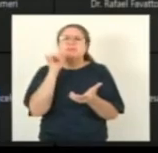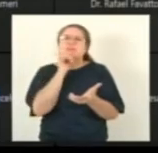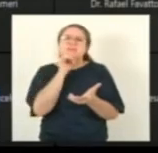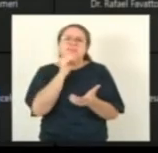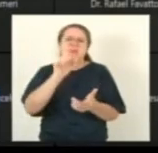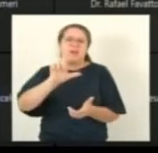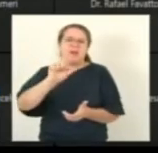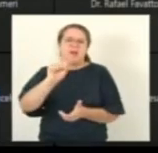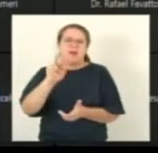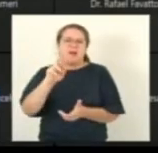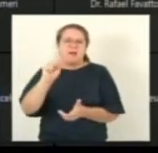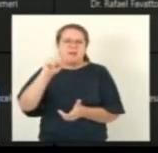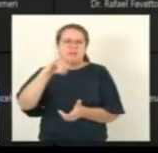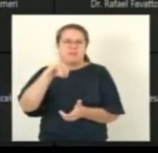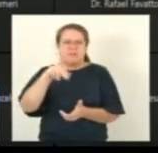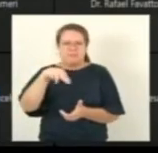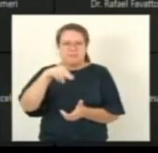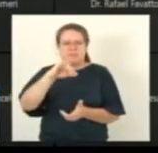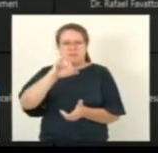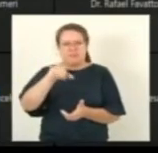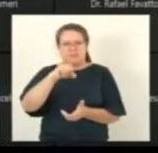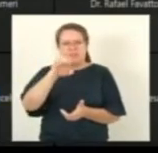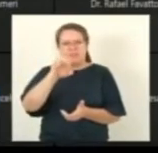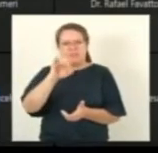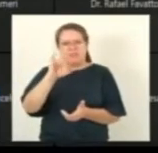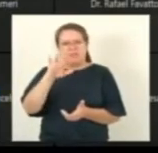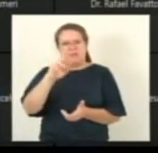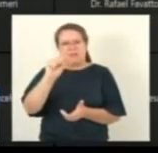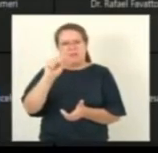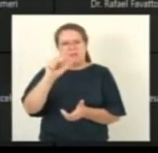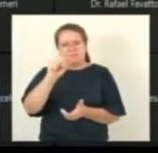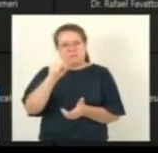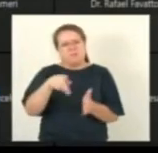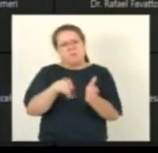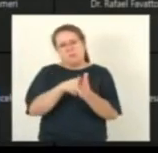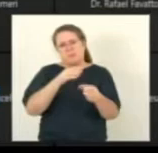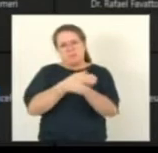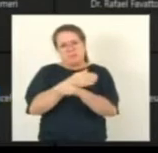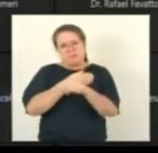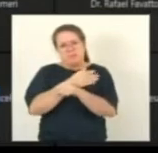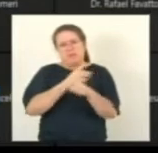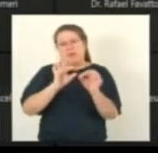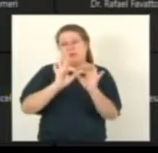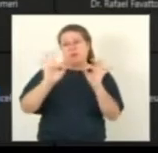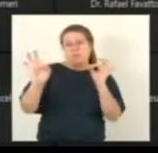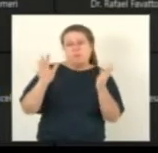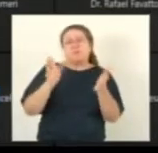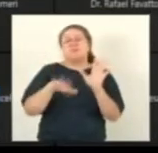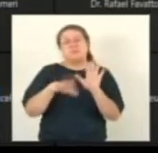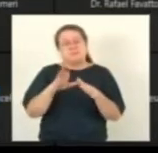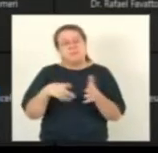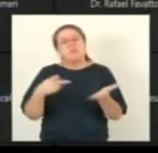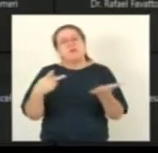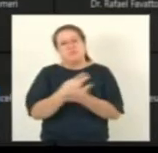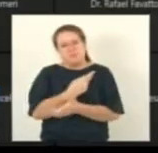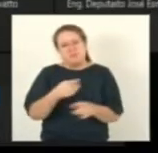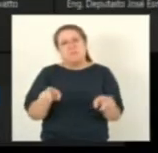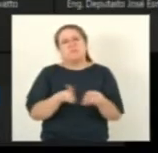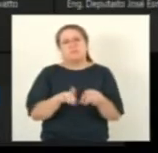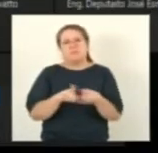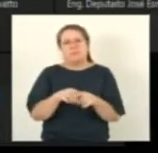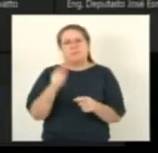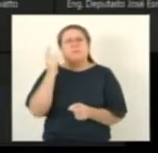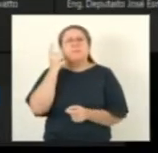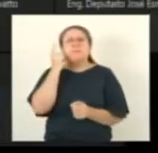necessário por isso que é bom a gente pensar como um todo essa lei ela é importante para resolver uma parte mas é importante para não ter questionamento a gente pensando como um todo